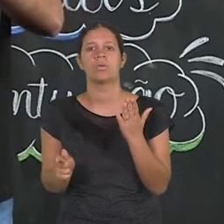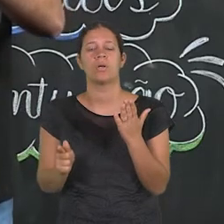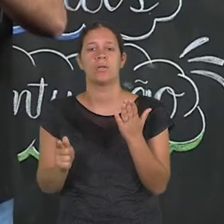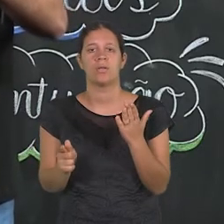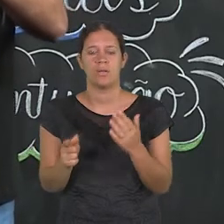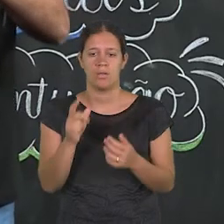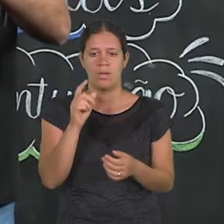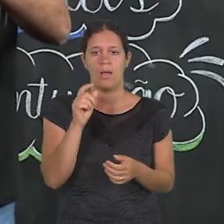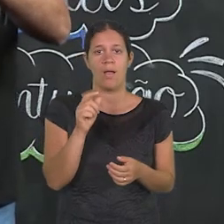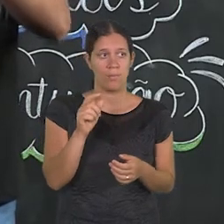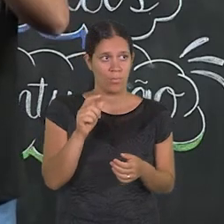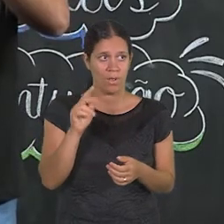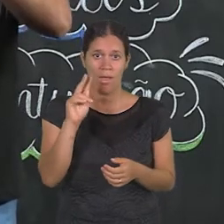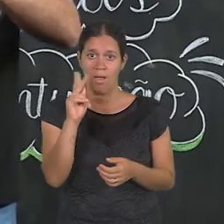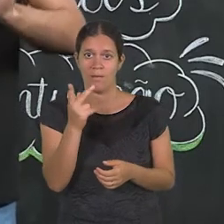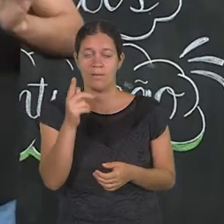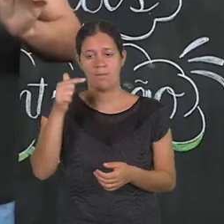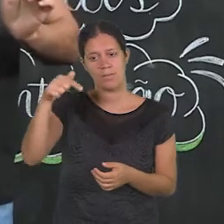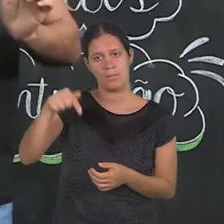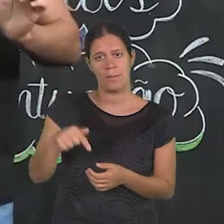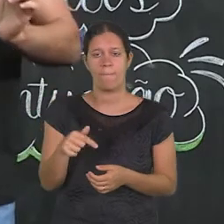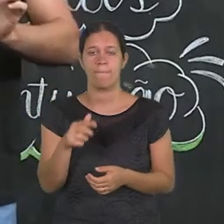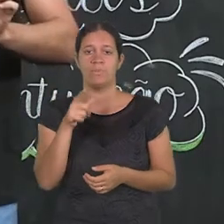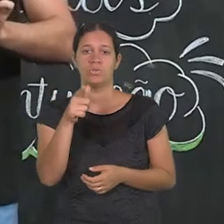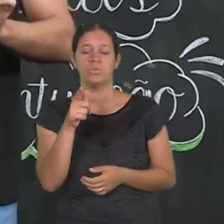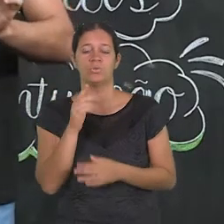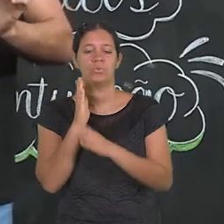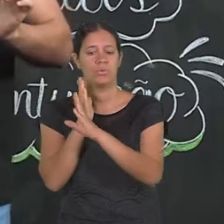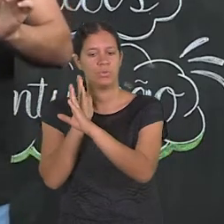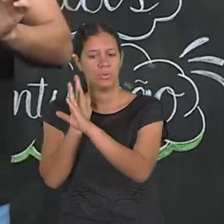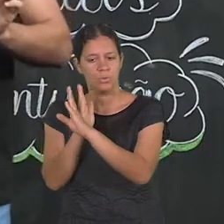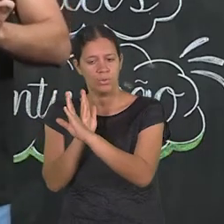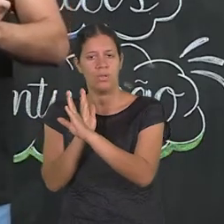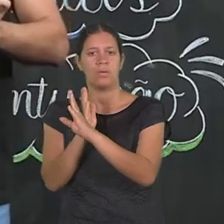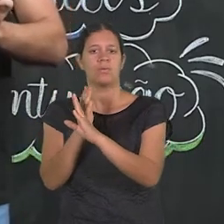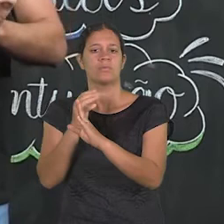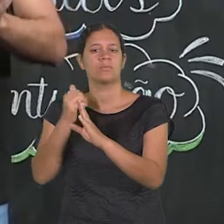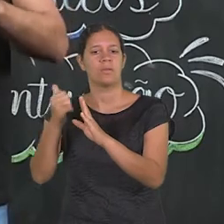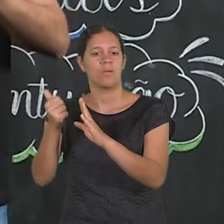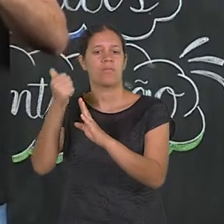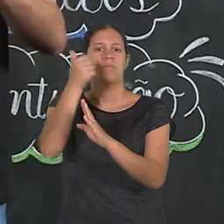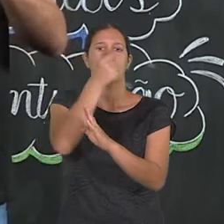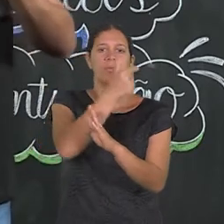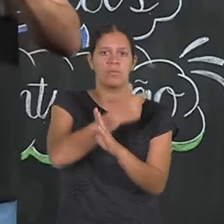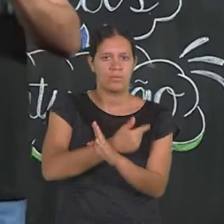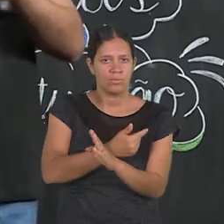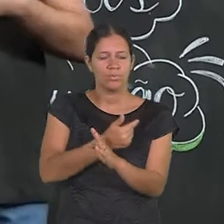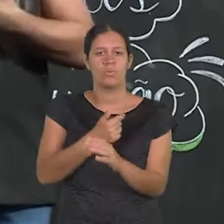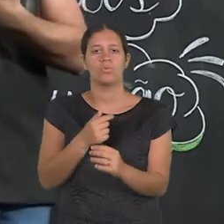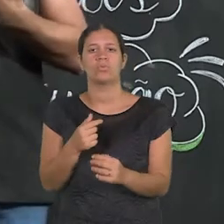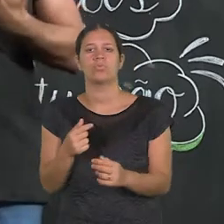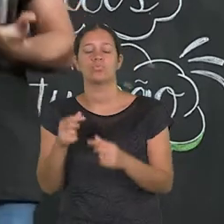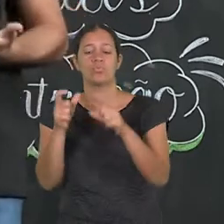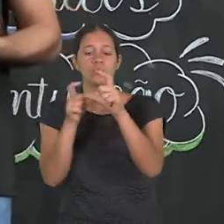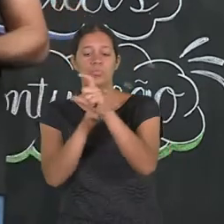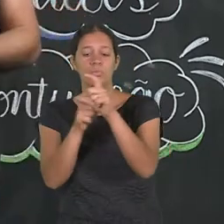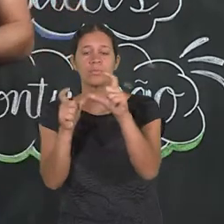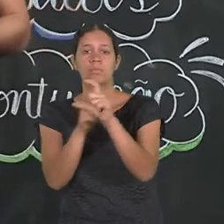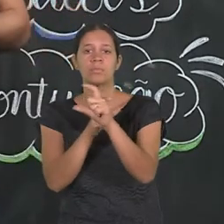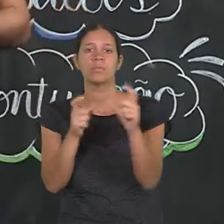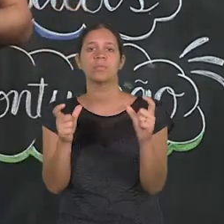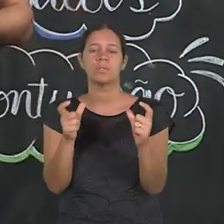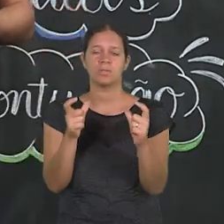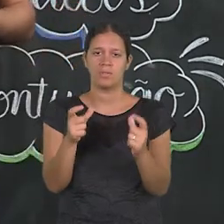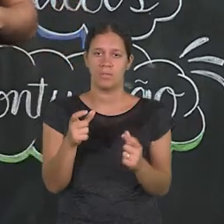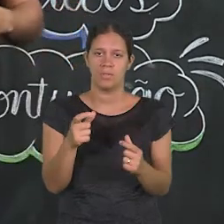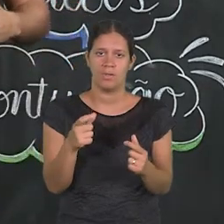gênero como o HQ. Sabe por quê? Porque você tem uma ordem de leitura, você pula de um quadro para o outro. Essa relação entre os quadros